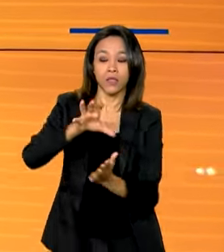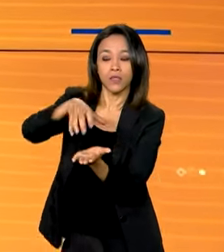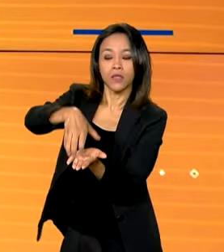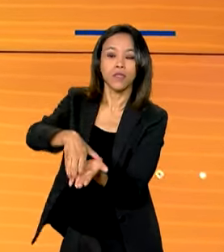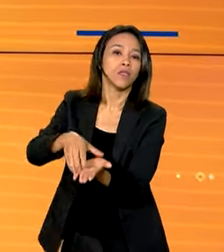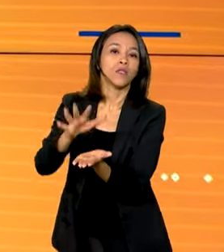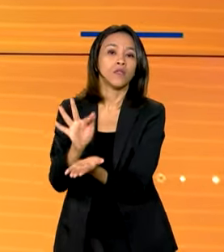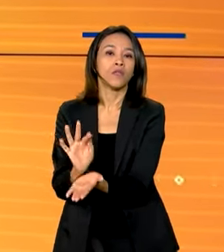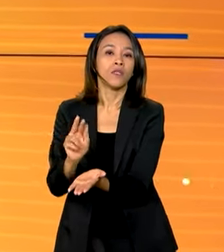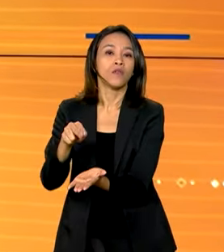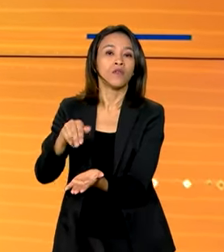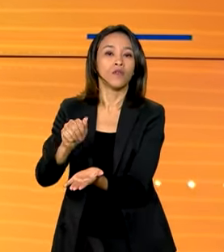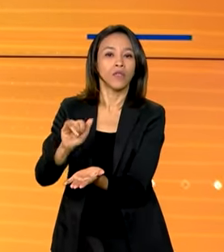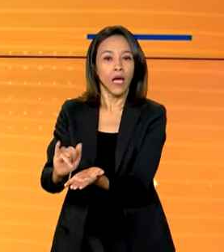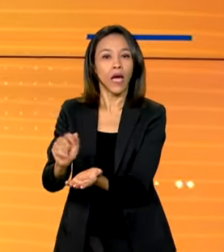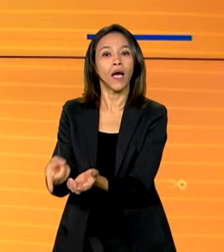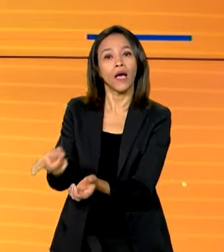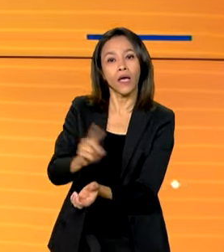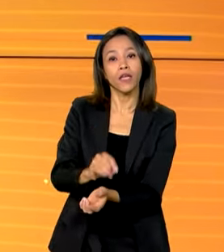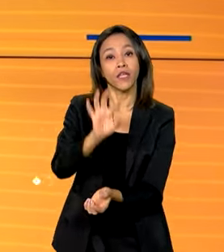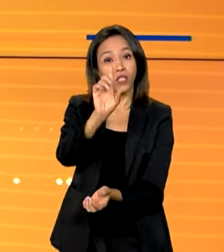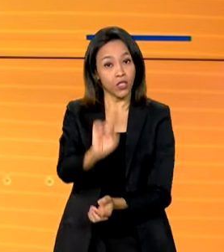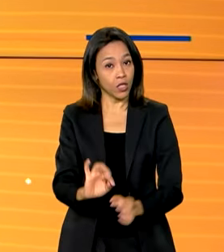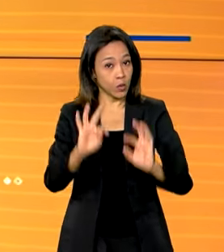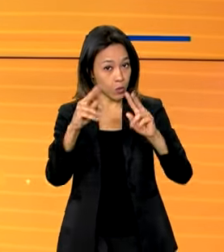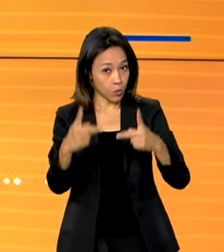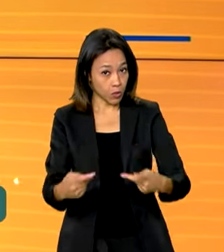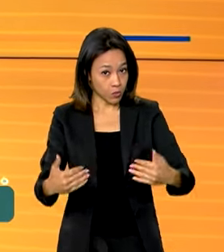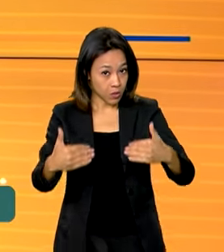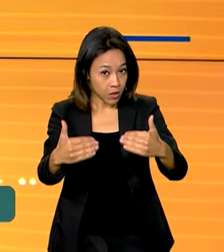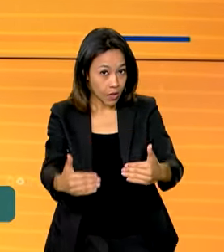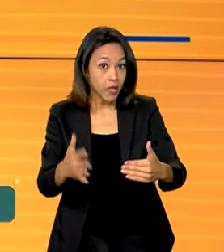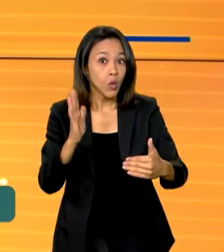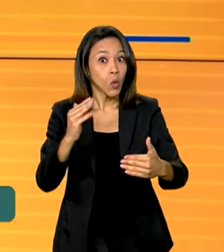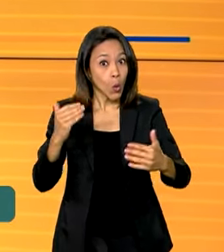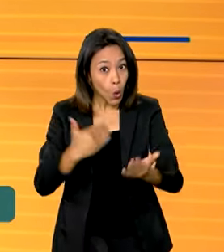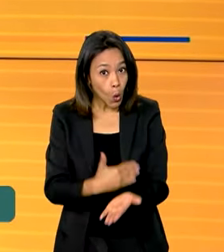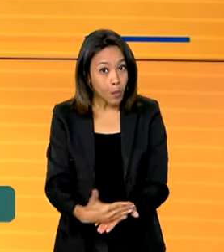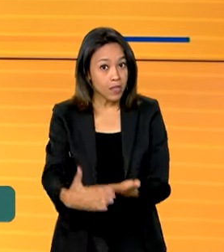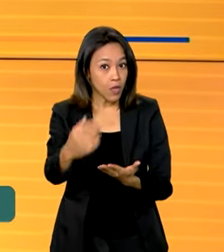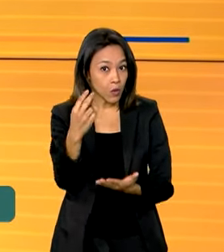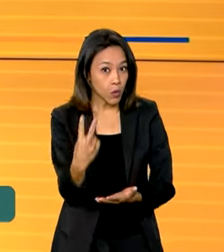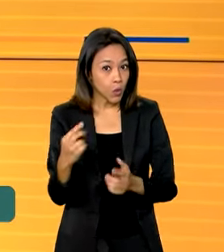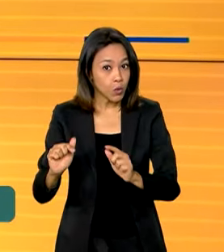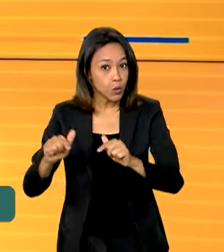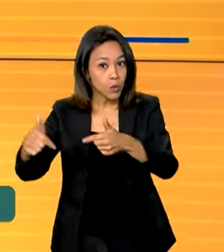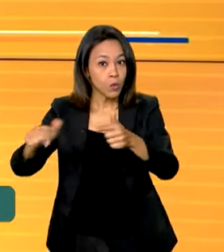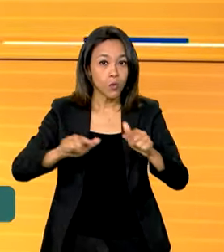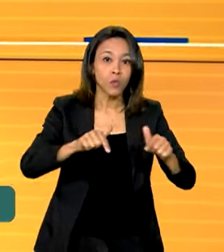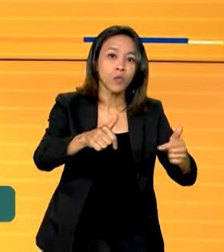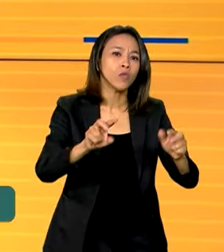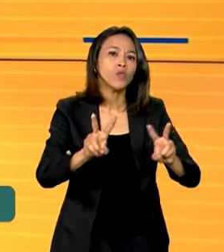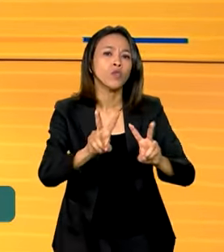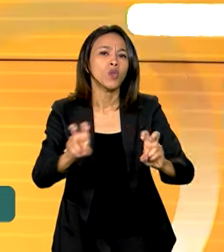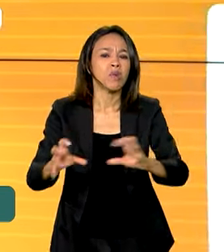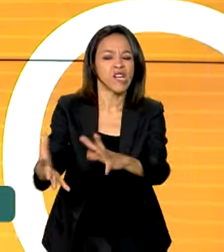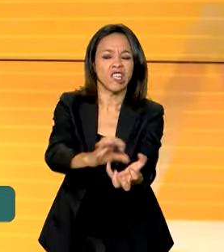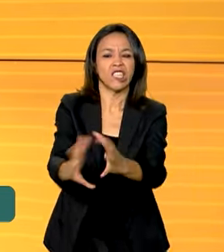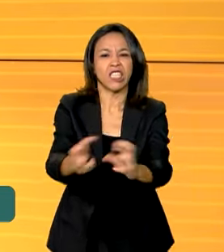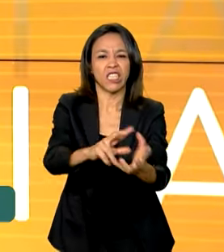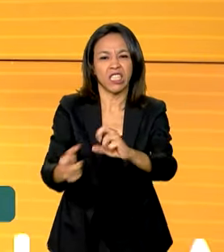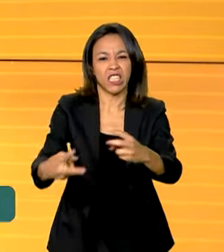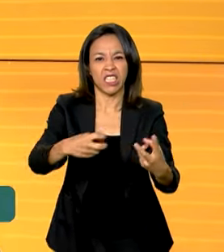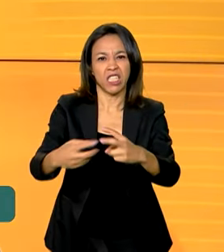Indígenas e dos Direitos Humanos começaram aí nesta semana duas missões para mediar conflitos fundiários em Mato